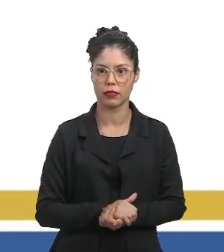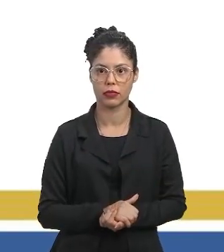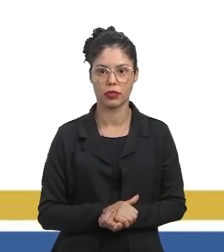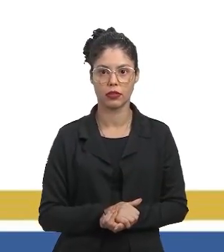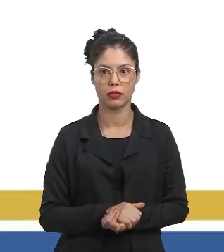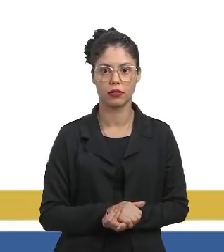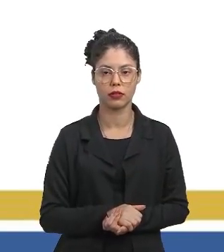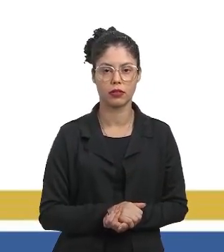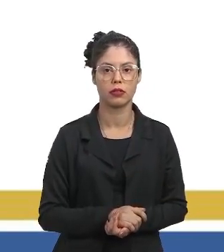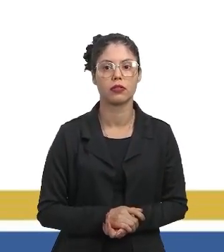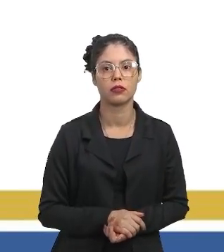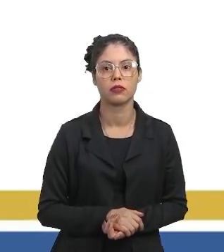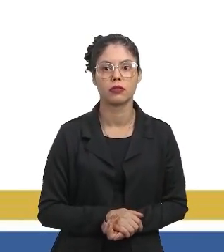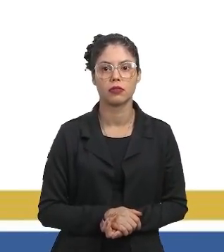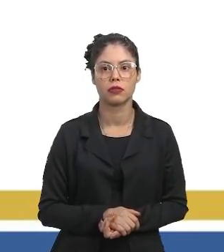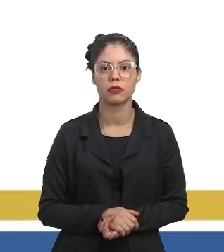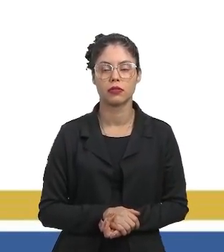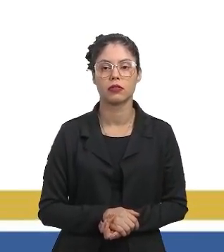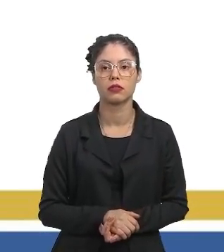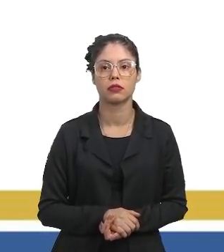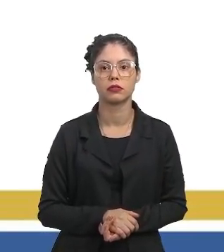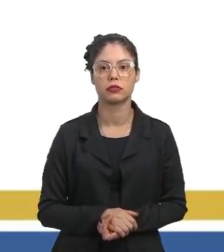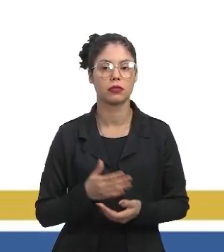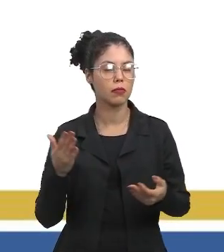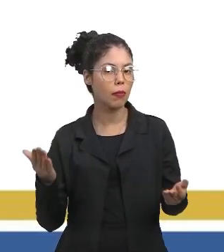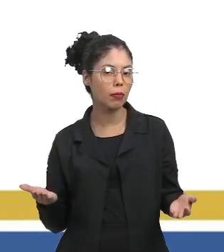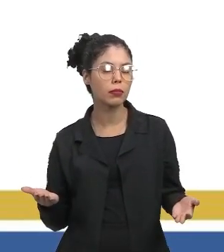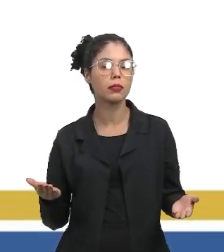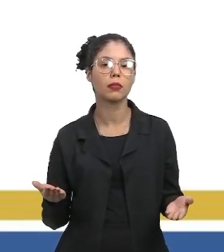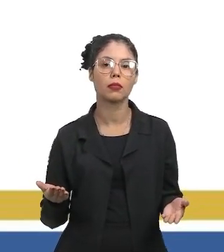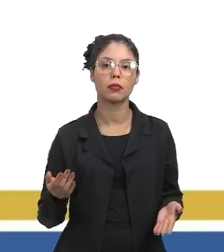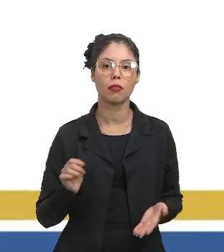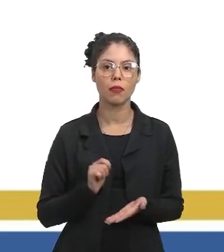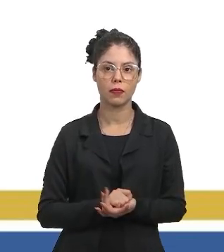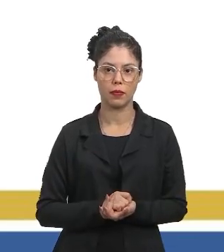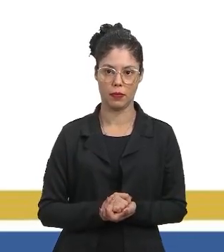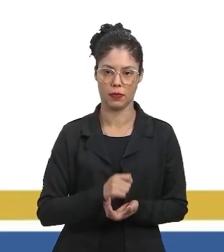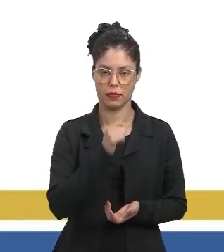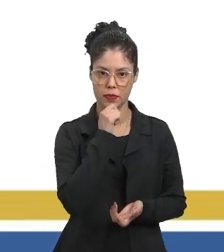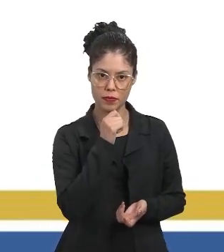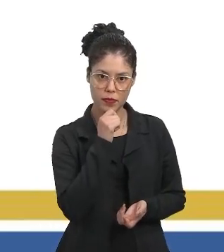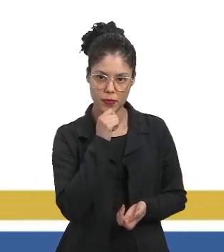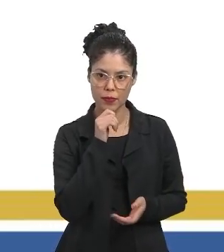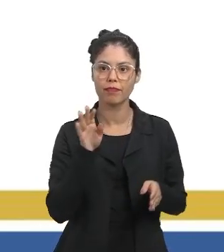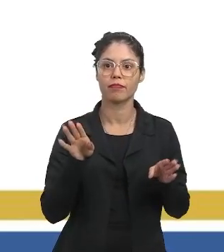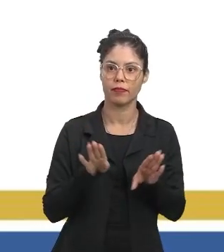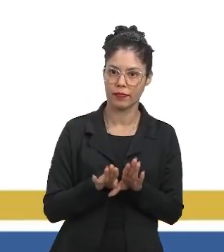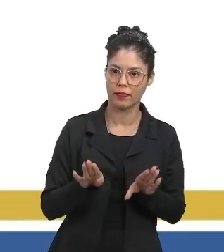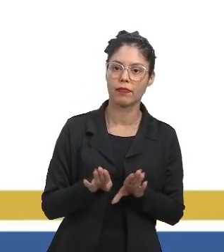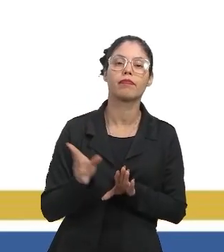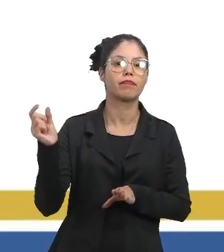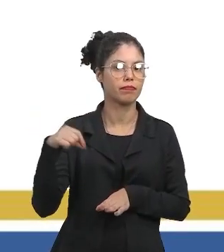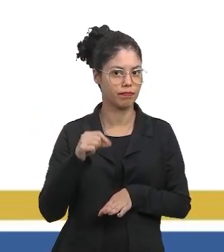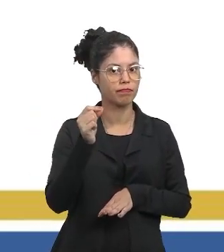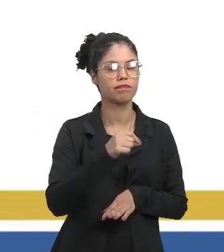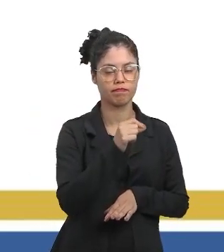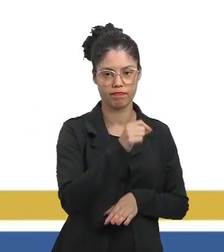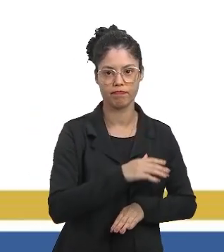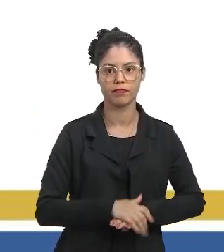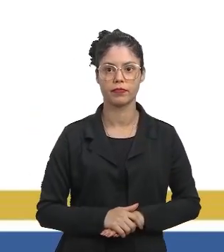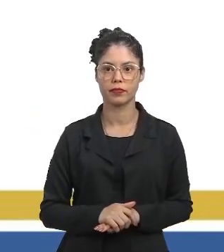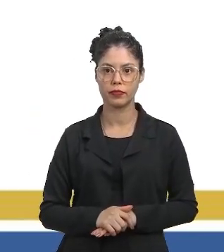os gafanhotos. Então, além de matar os gafanhotos, também vai matar as abelhas.